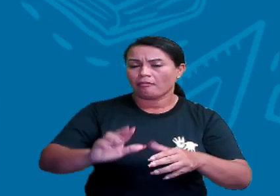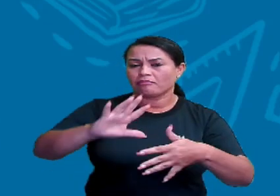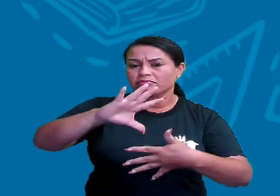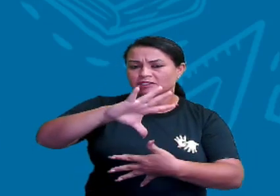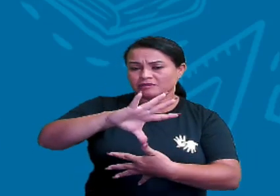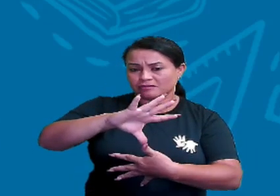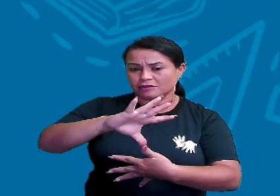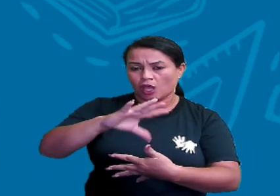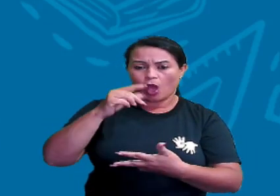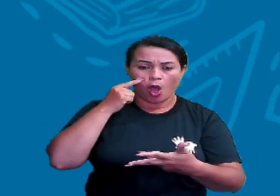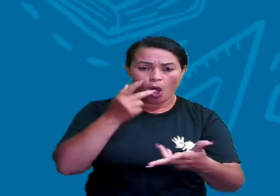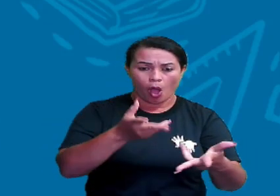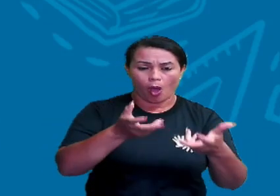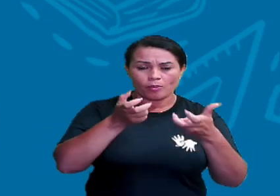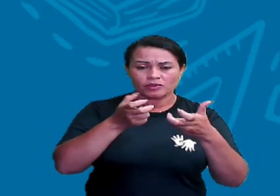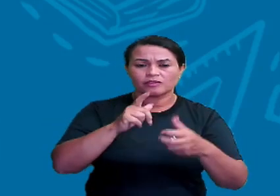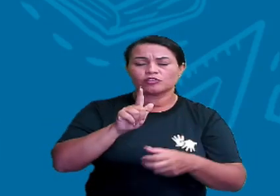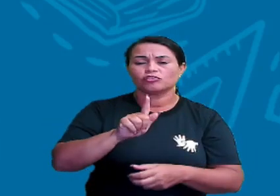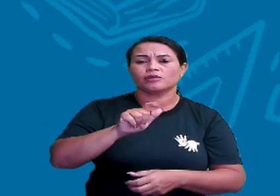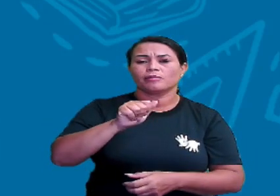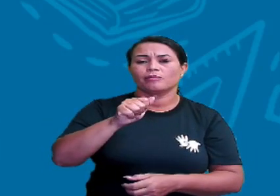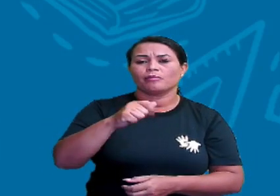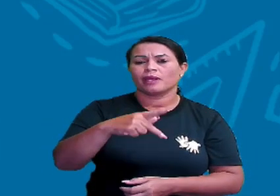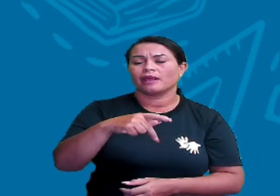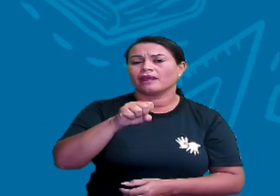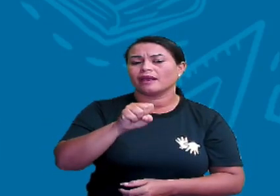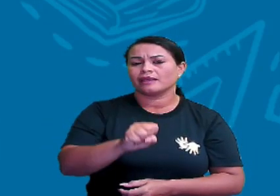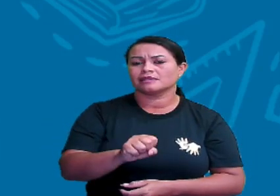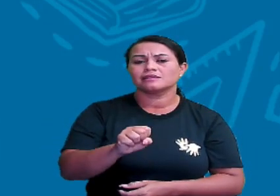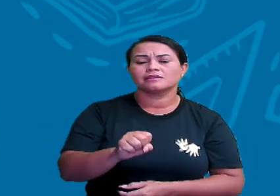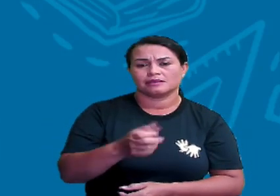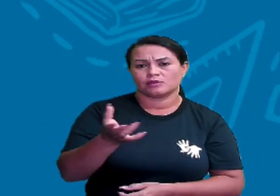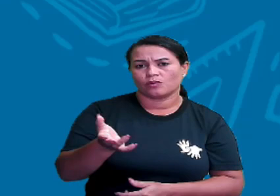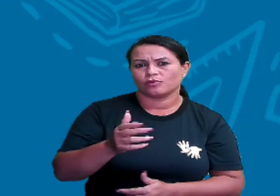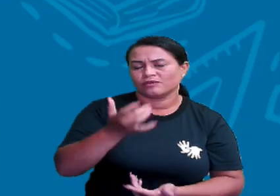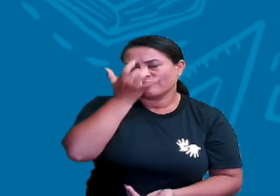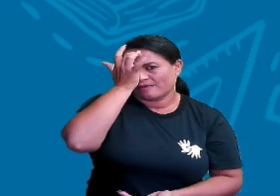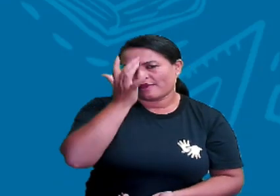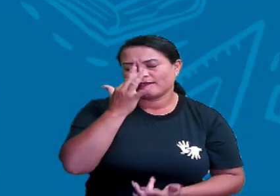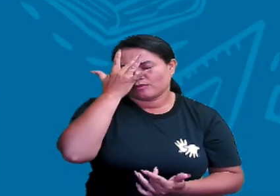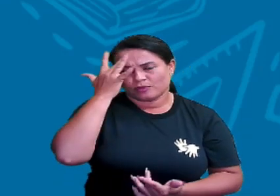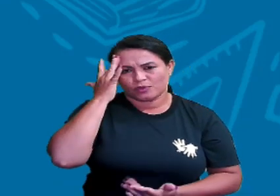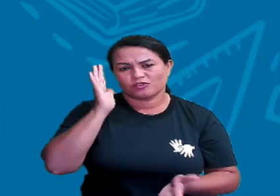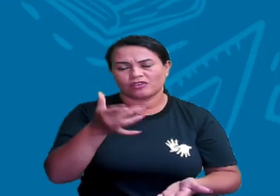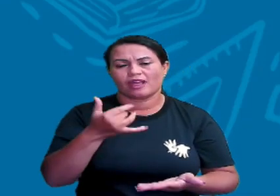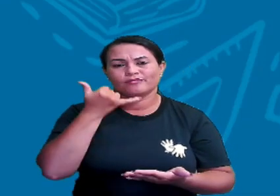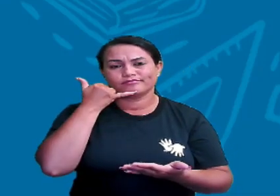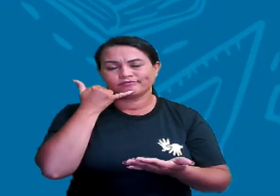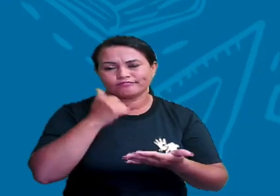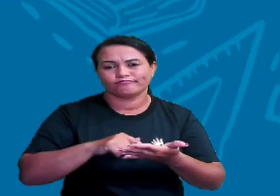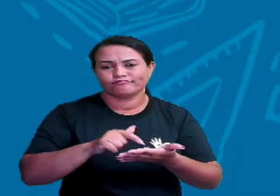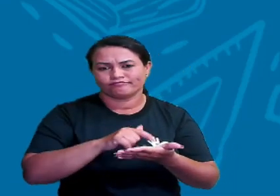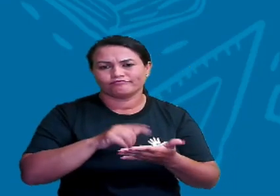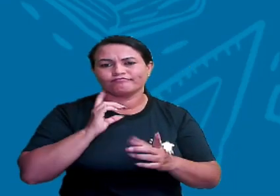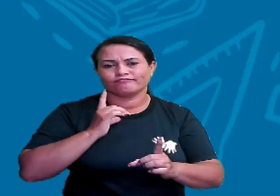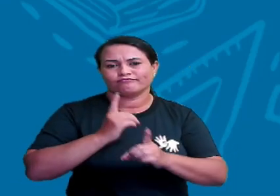o GPS aí sendo o instrumento mais moderno, né? Que hoje em dia é muito fácil. Todo mundo no celular tem o GPS.